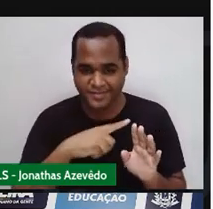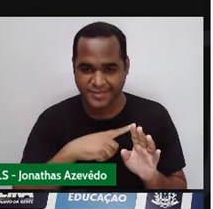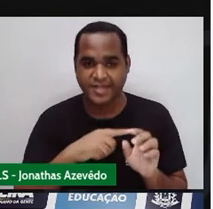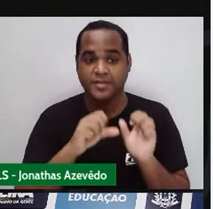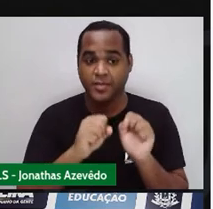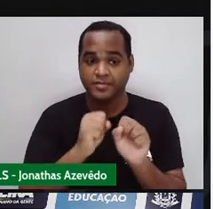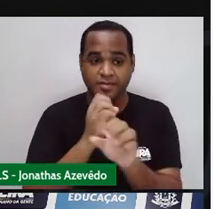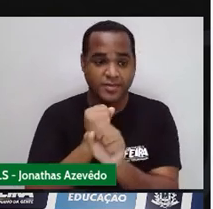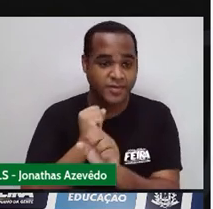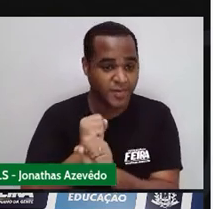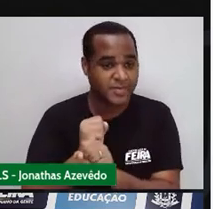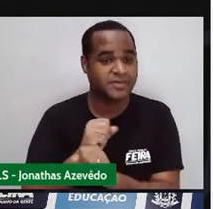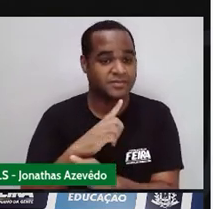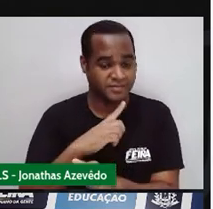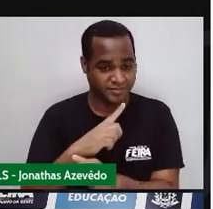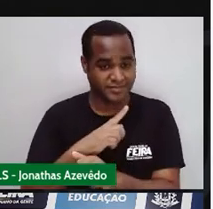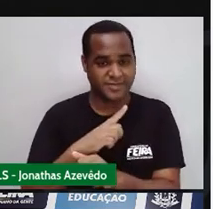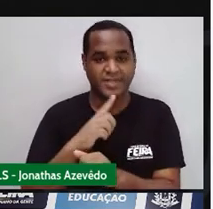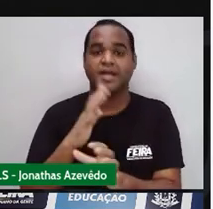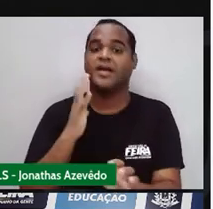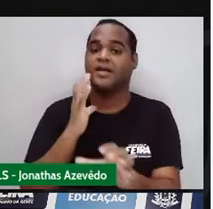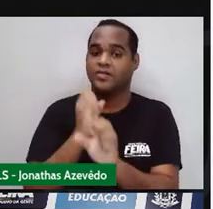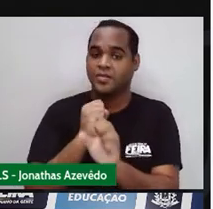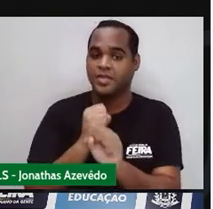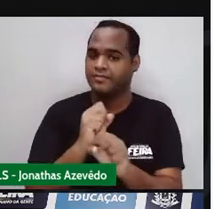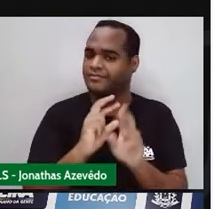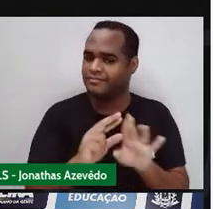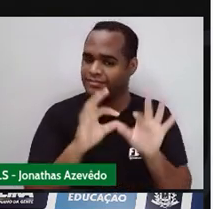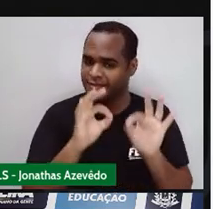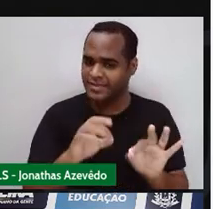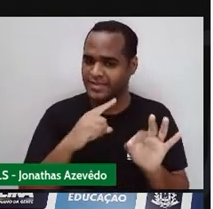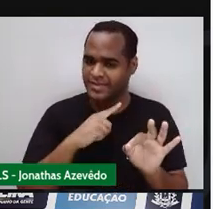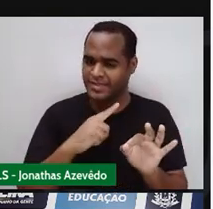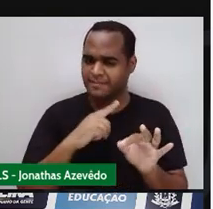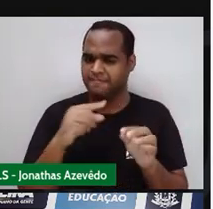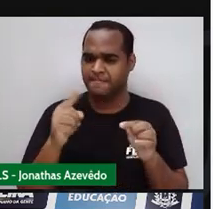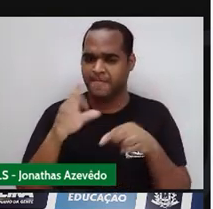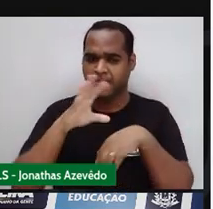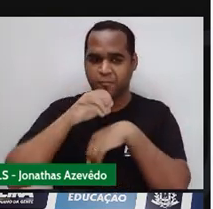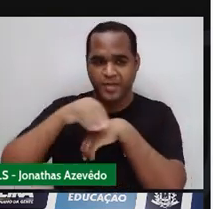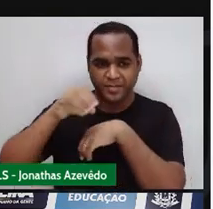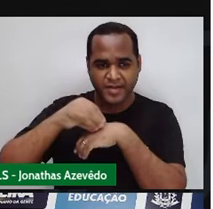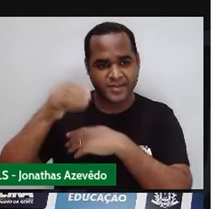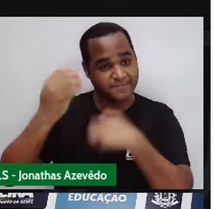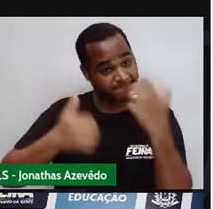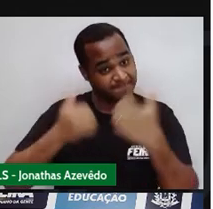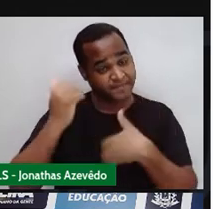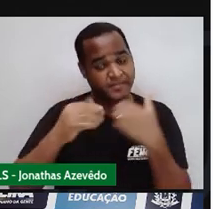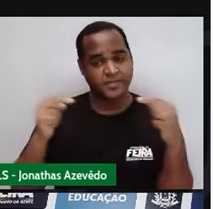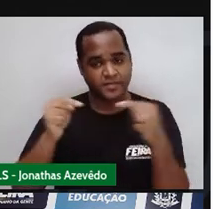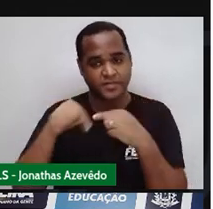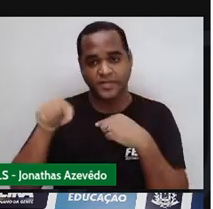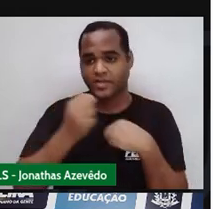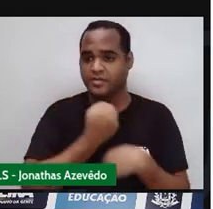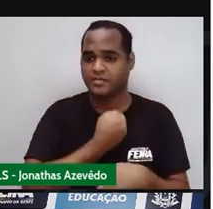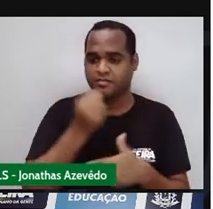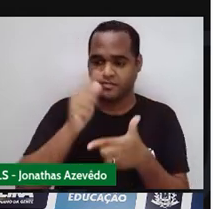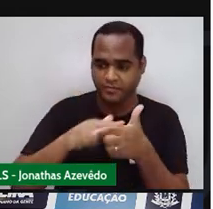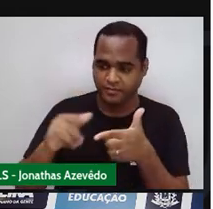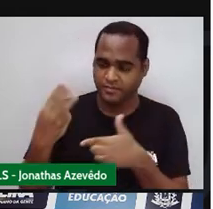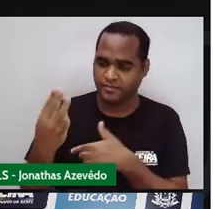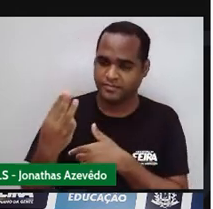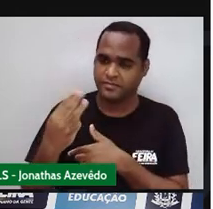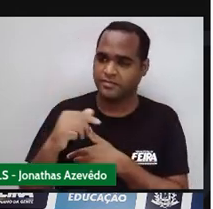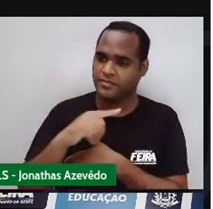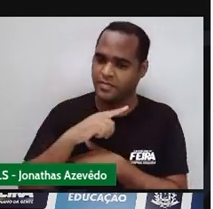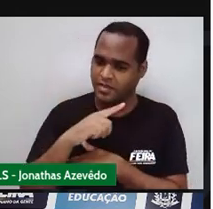soma Ela pega o resultado Dessa soma Passa para você Você pega Esse resultado Da soma Divide por 3 Acha o